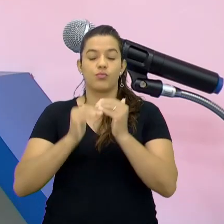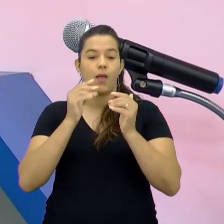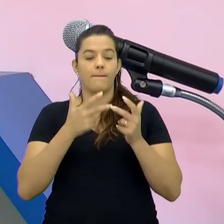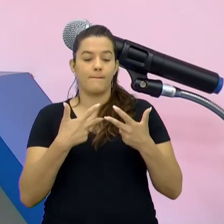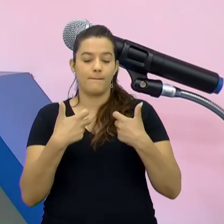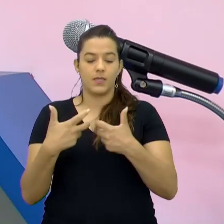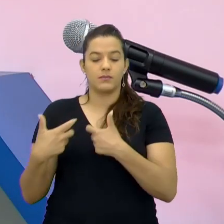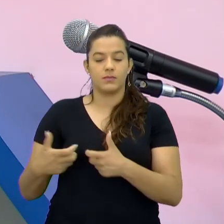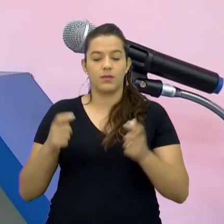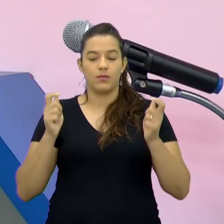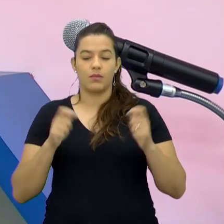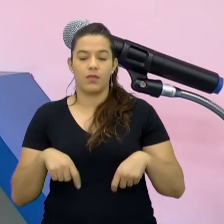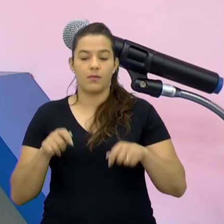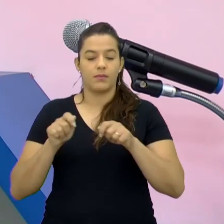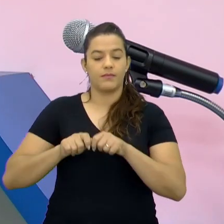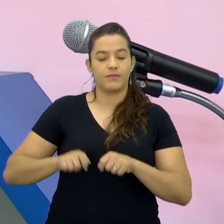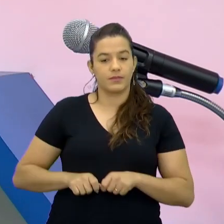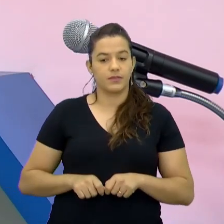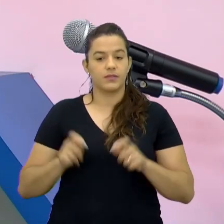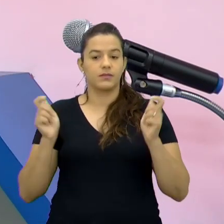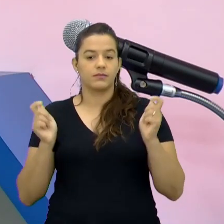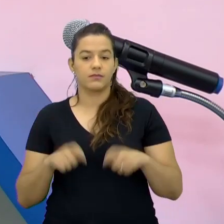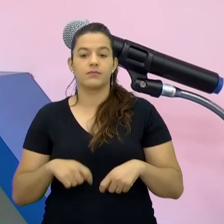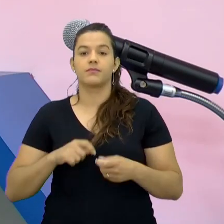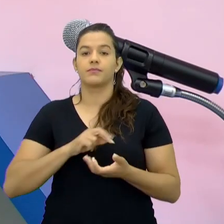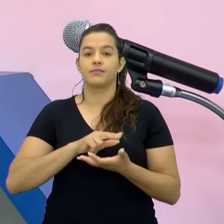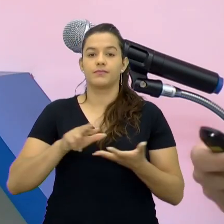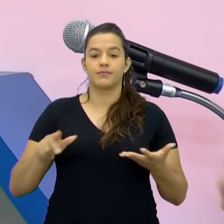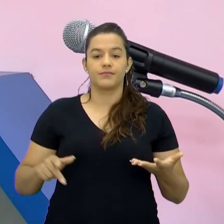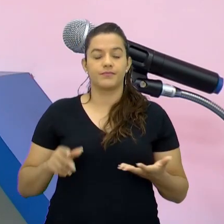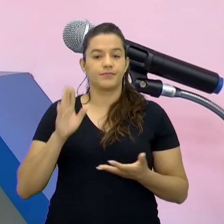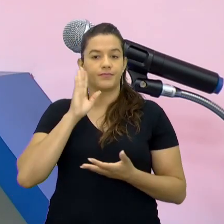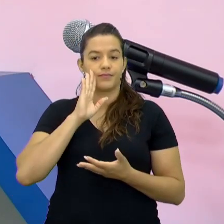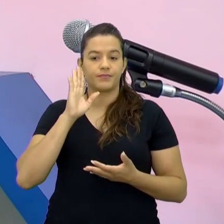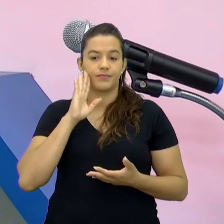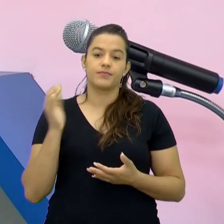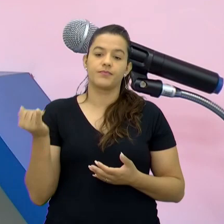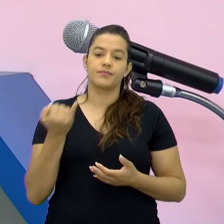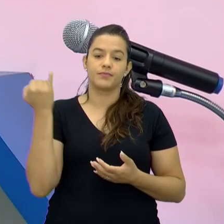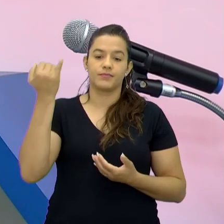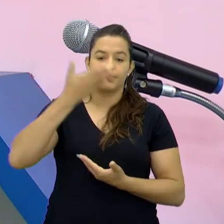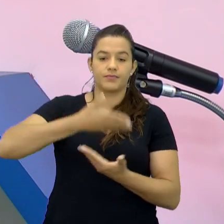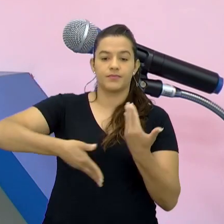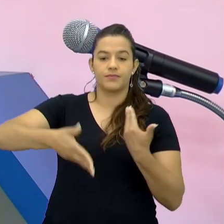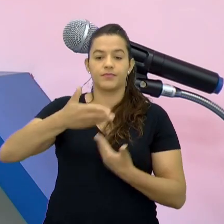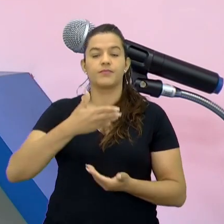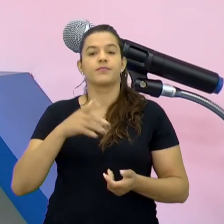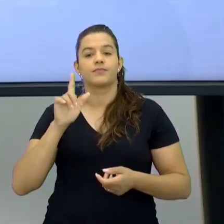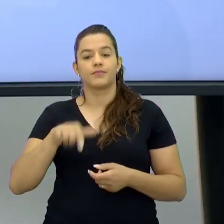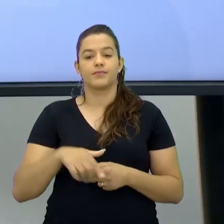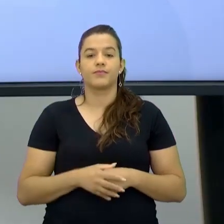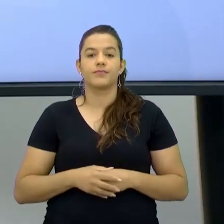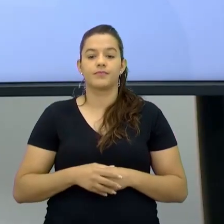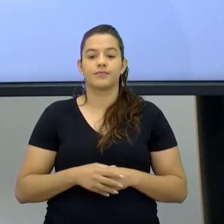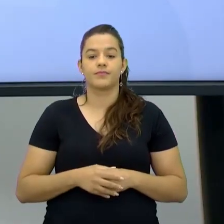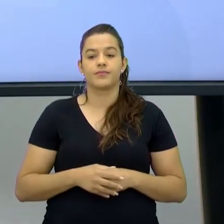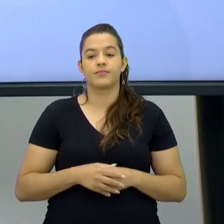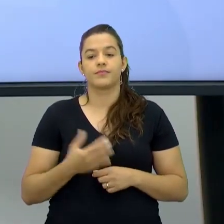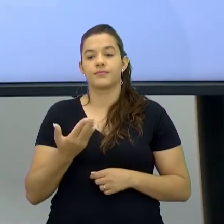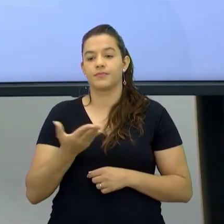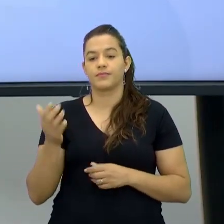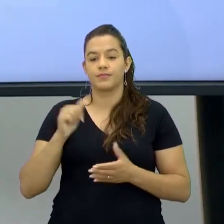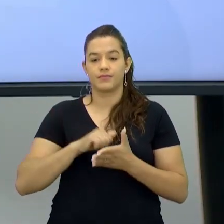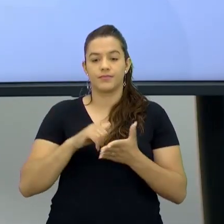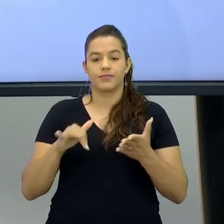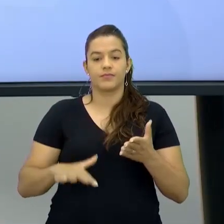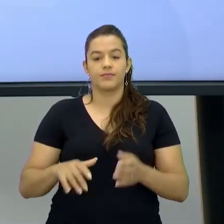que você pode fazer Do que você é capaz Eu acho que é É super importante Esse tipo de interação Não é? É super importante E atividade para o estudante